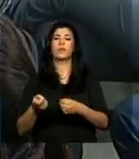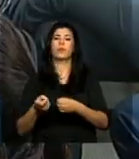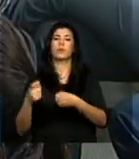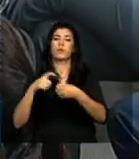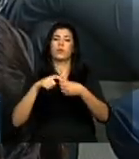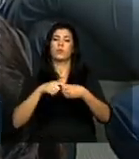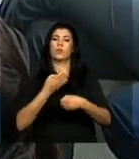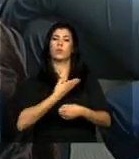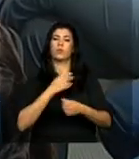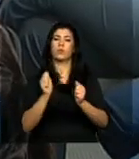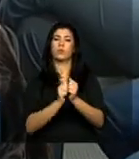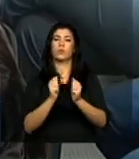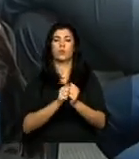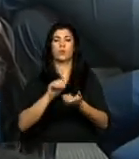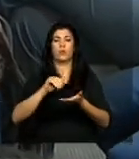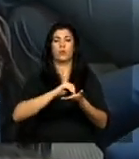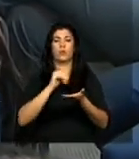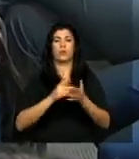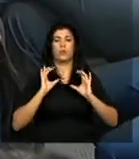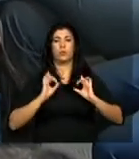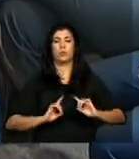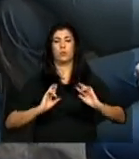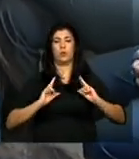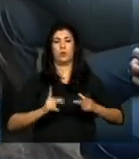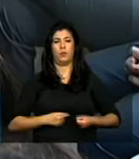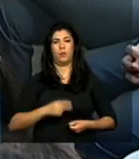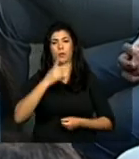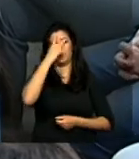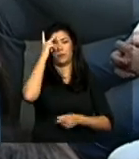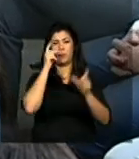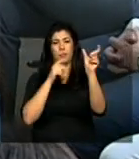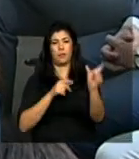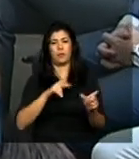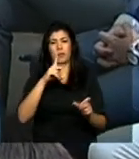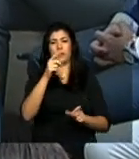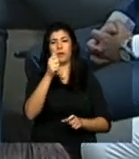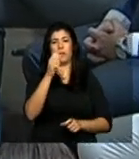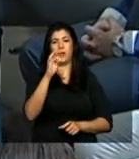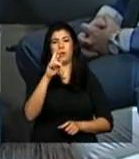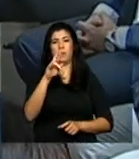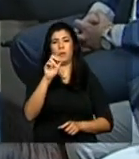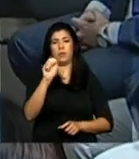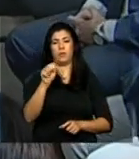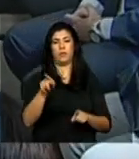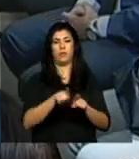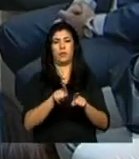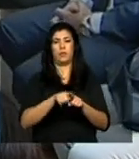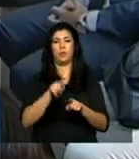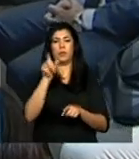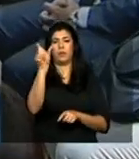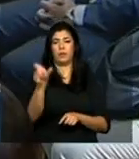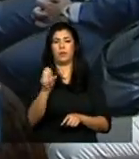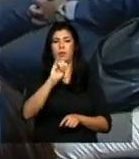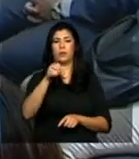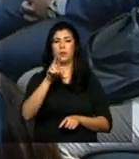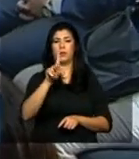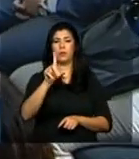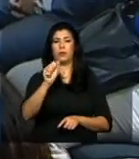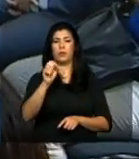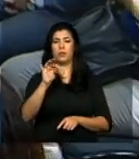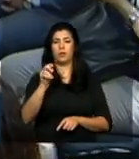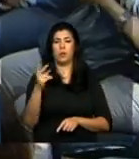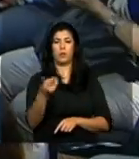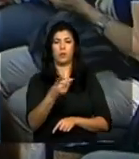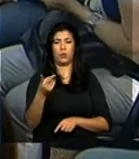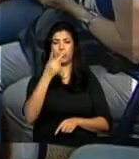de Direitos Humanos na pessoa da Patrícia Barcelos e do Juliato que são dentro da Secretaria de Direitos Humanos